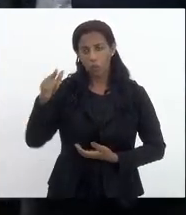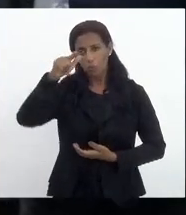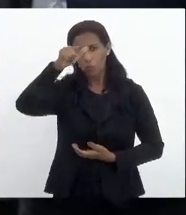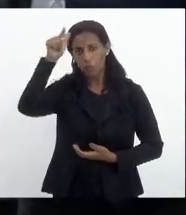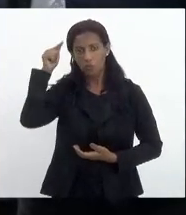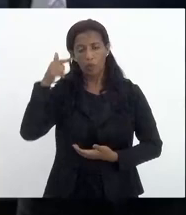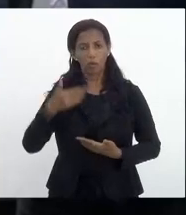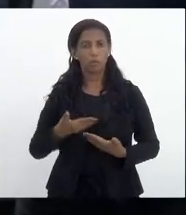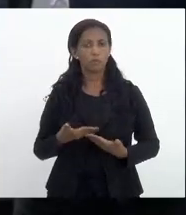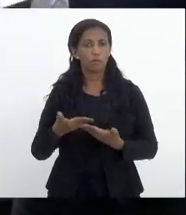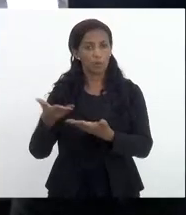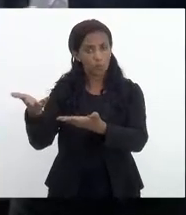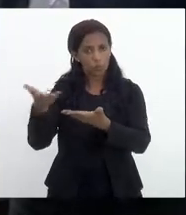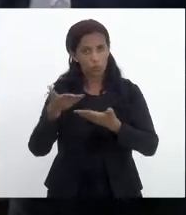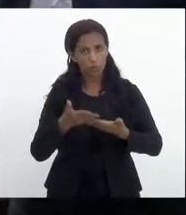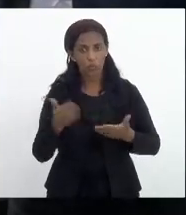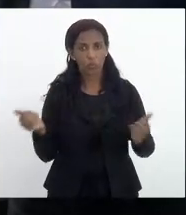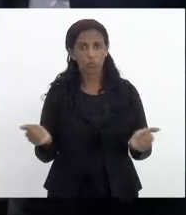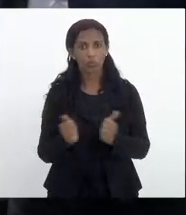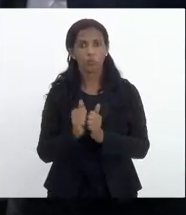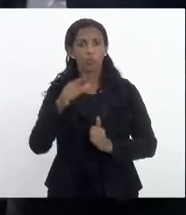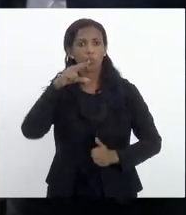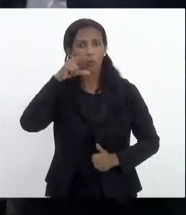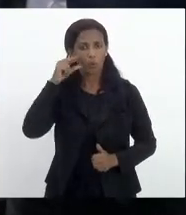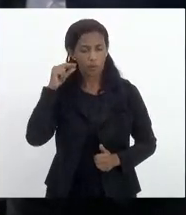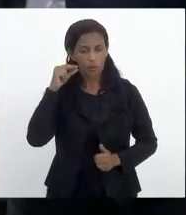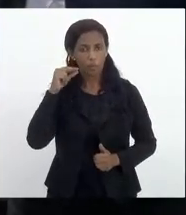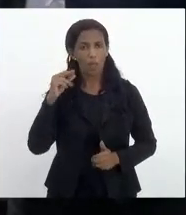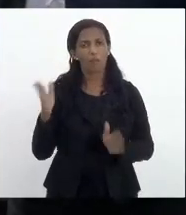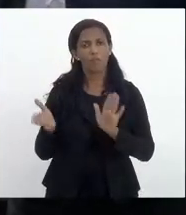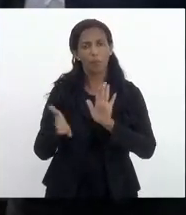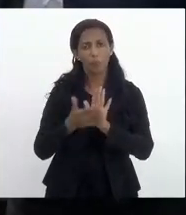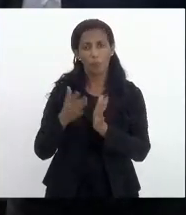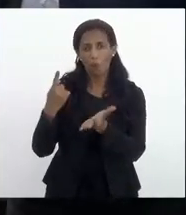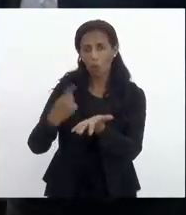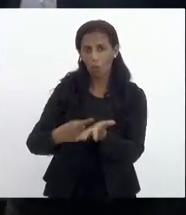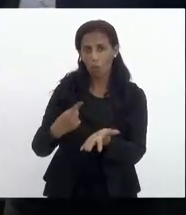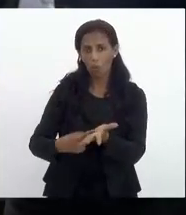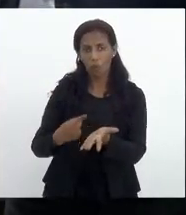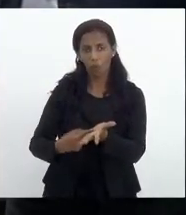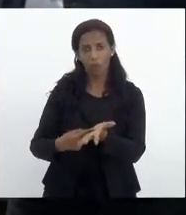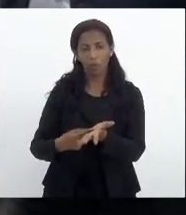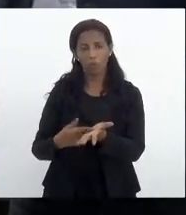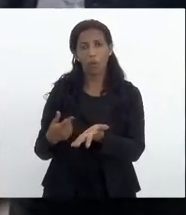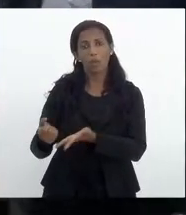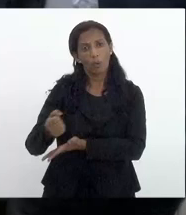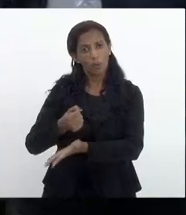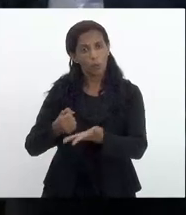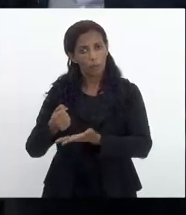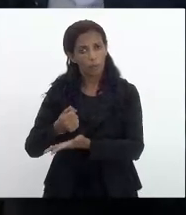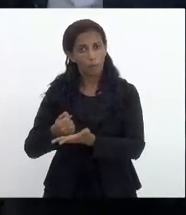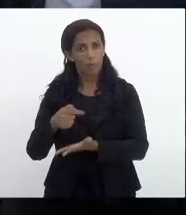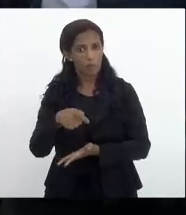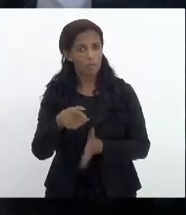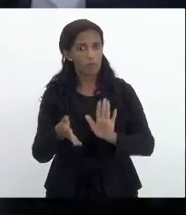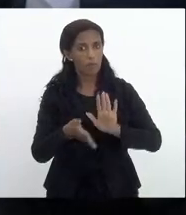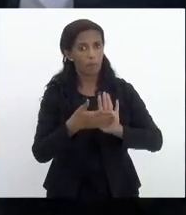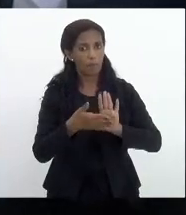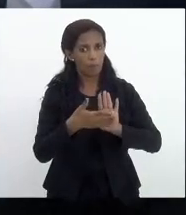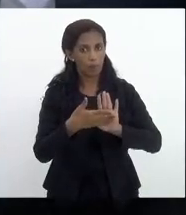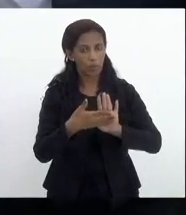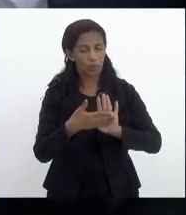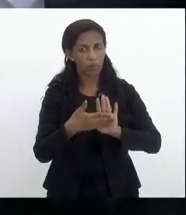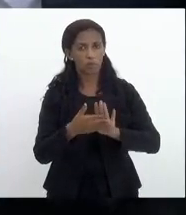fomos chamados por vossa excelência junto com o deputado Rosenberg fazendo e propondo este acordo. então é baseado nesta proposta